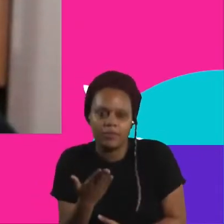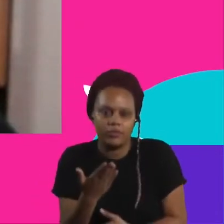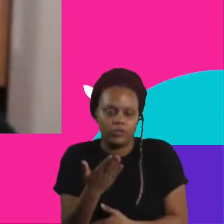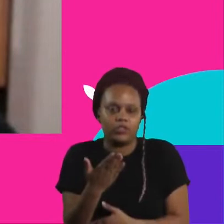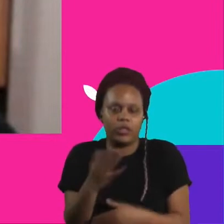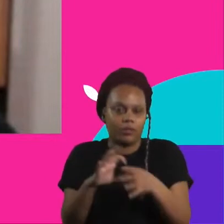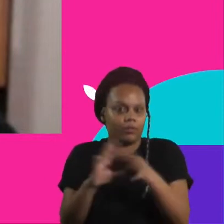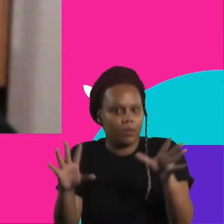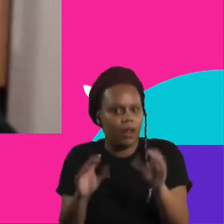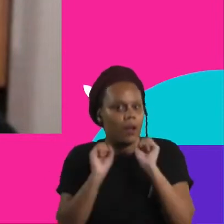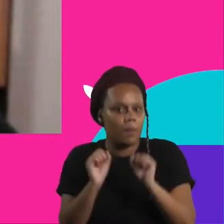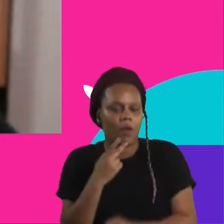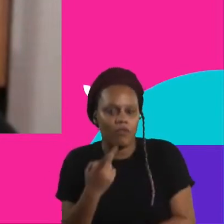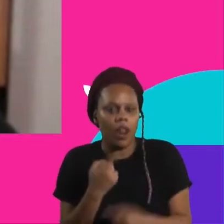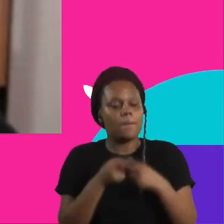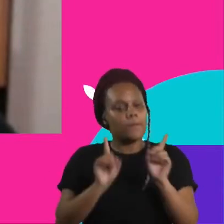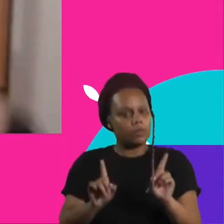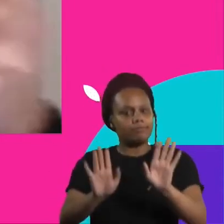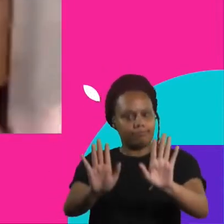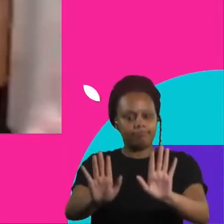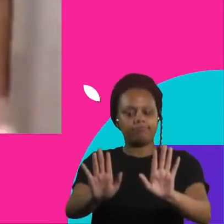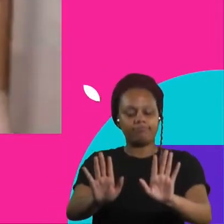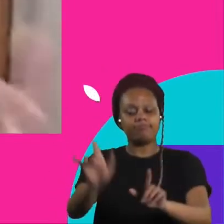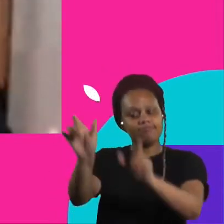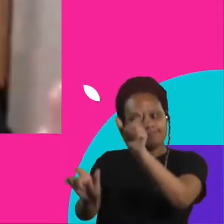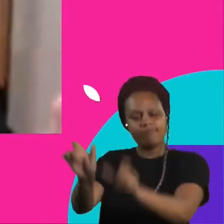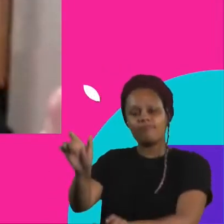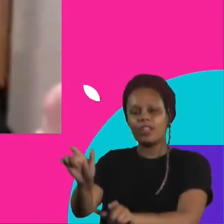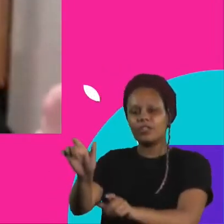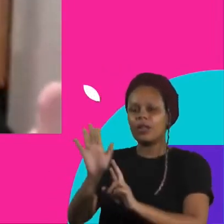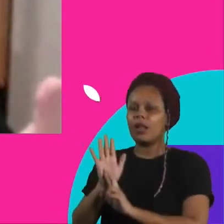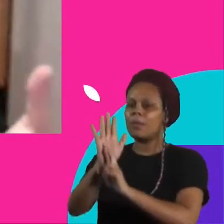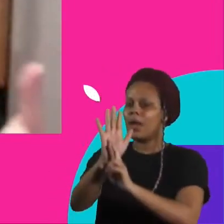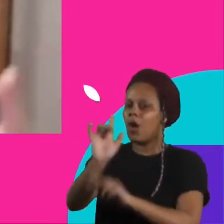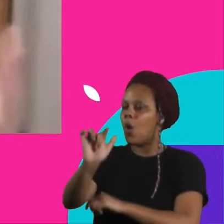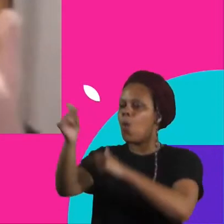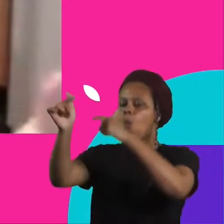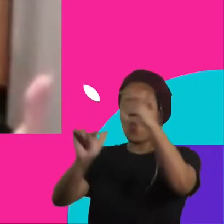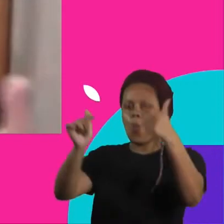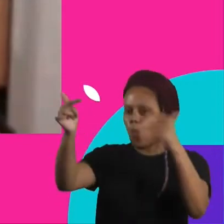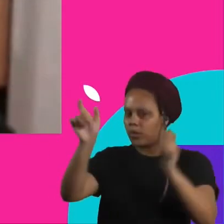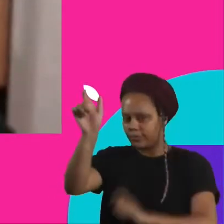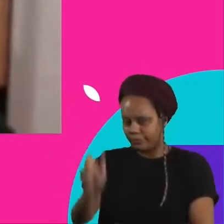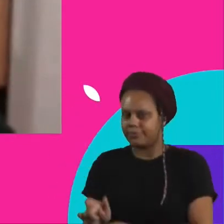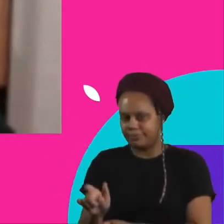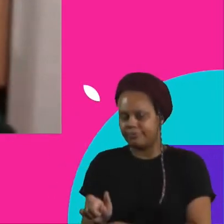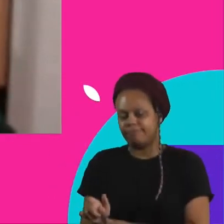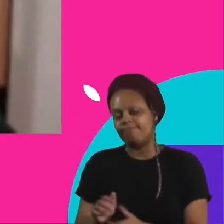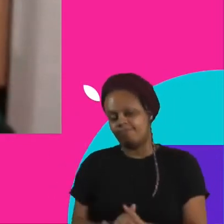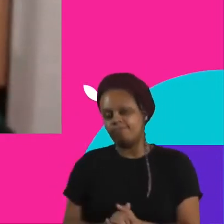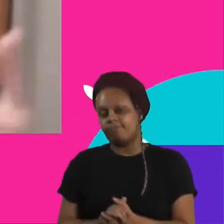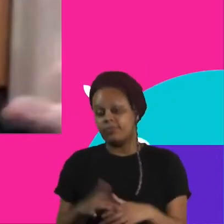porque são pessoas que elas representam muitas outras pessoas. são personagens, né? São